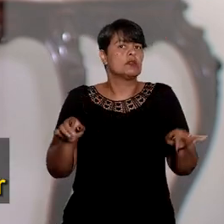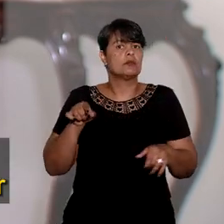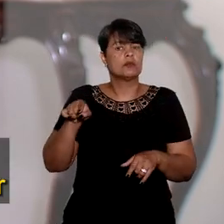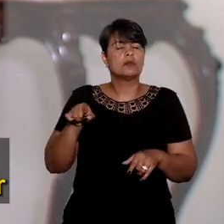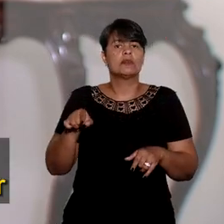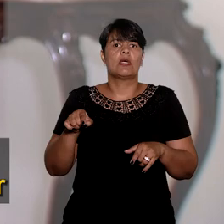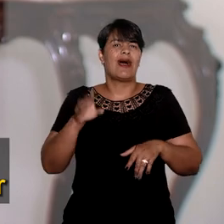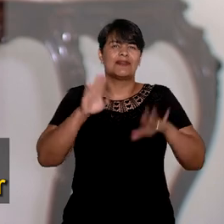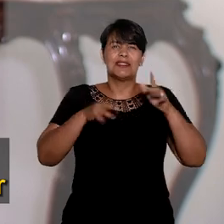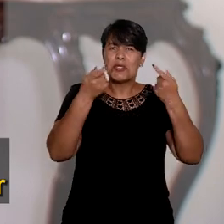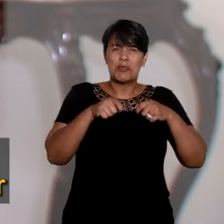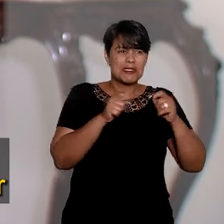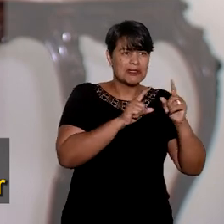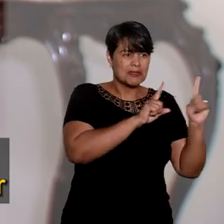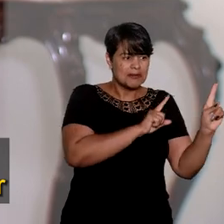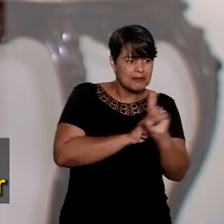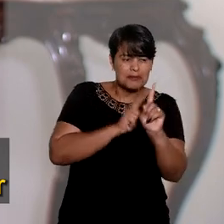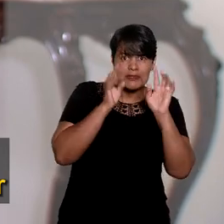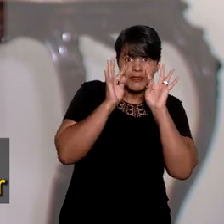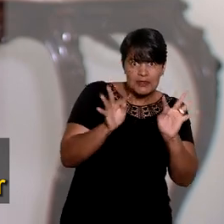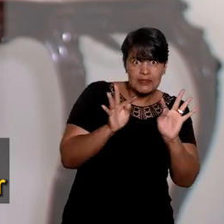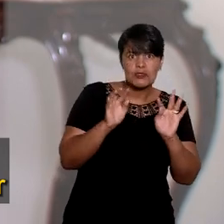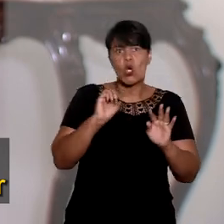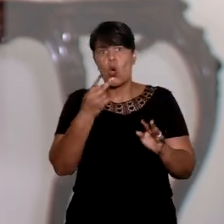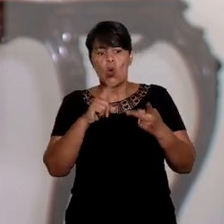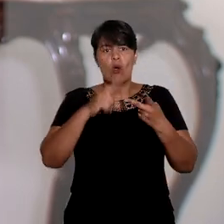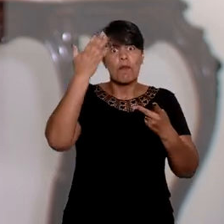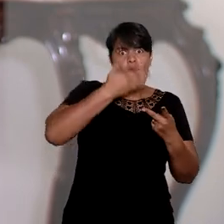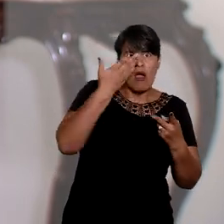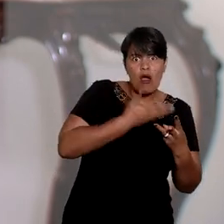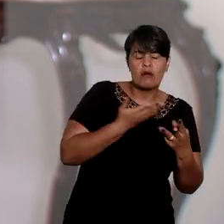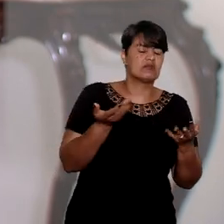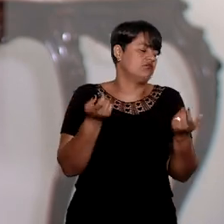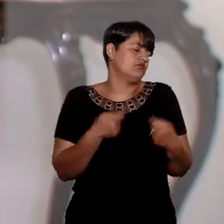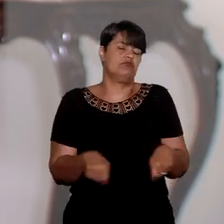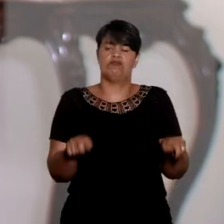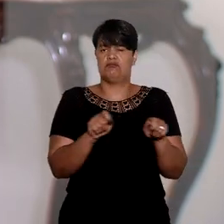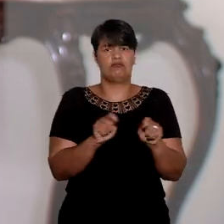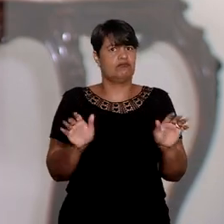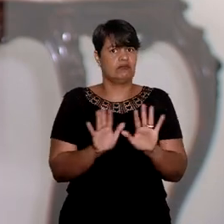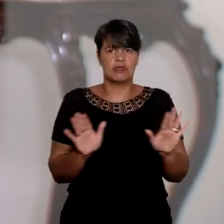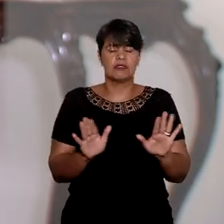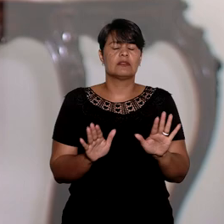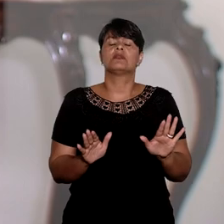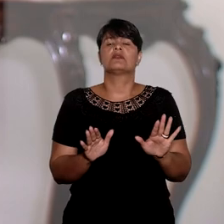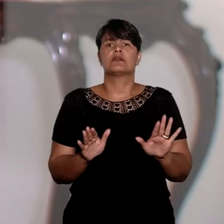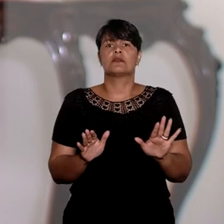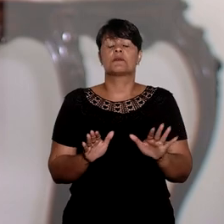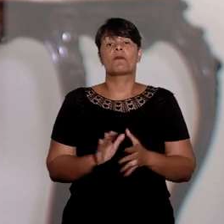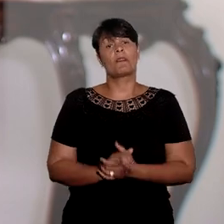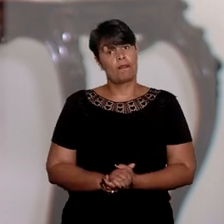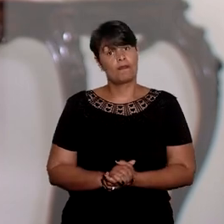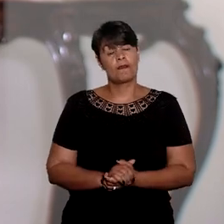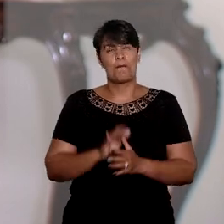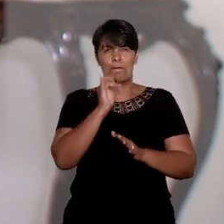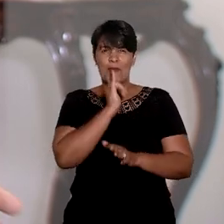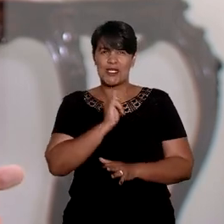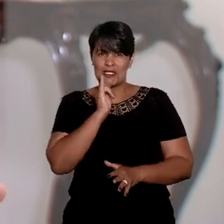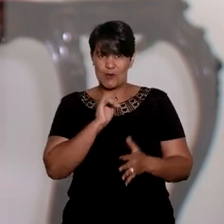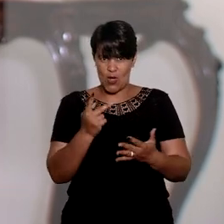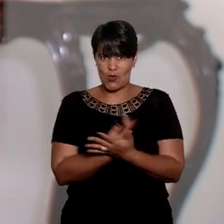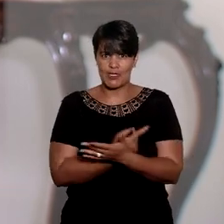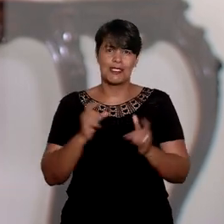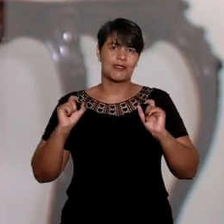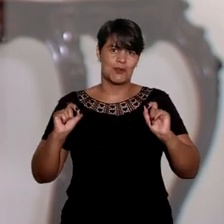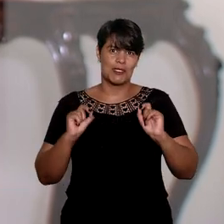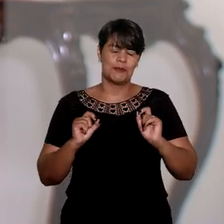mediante testemunhas, mediante provas, ter uma comprovação de que o seu direito existe. Um exemplo